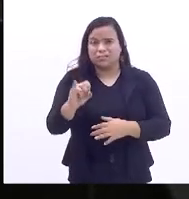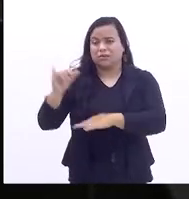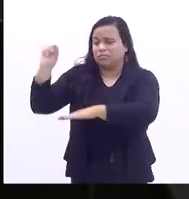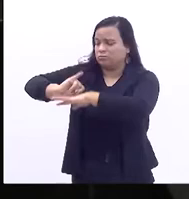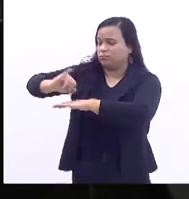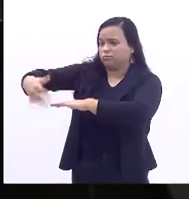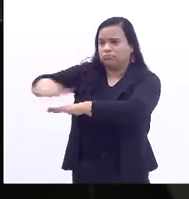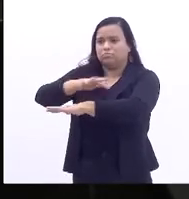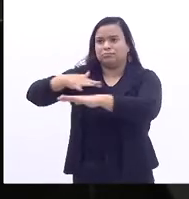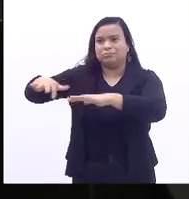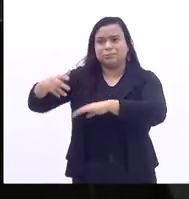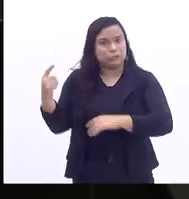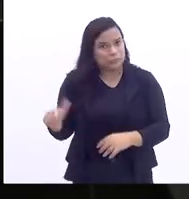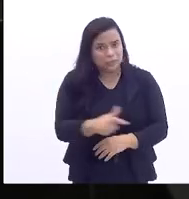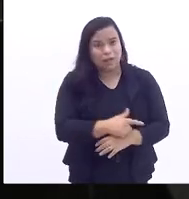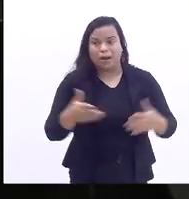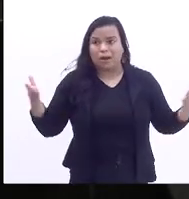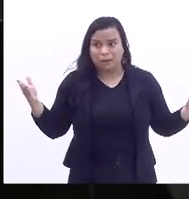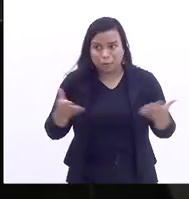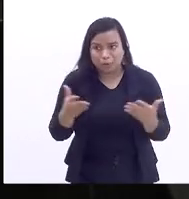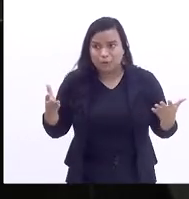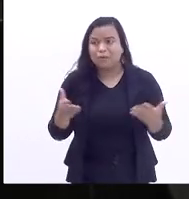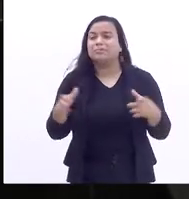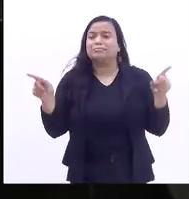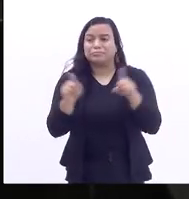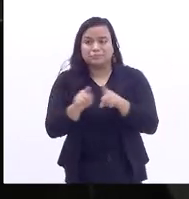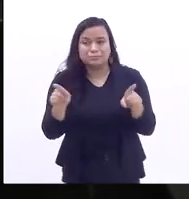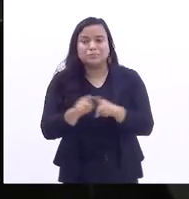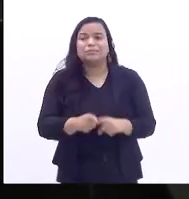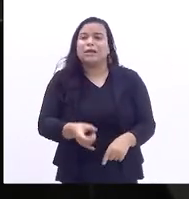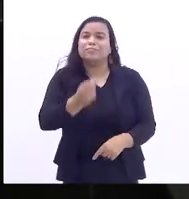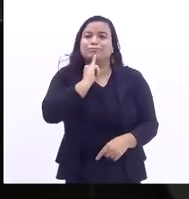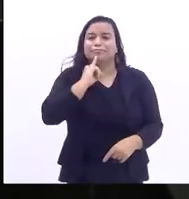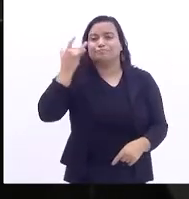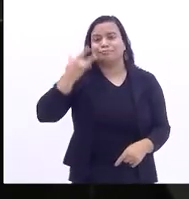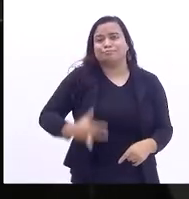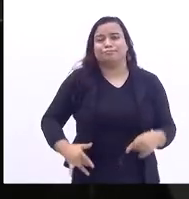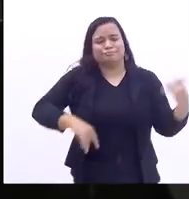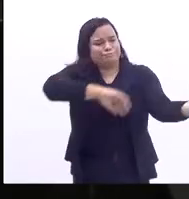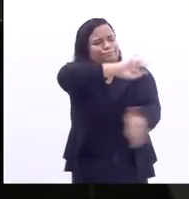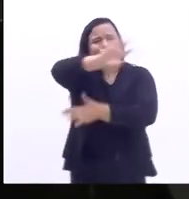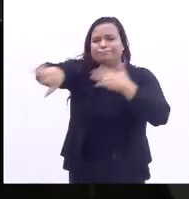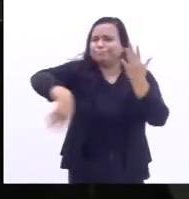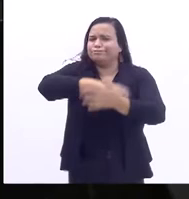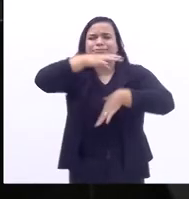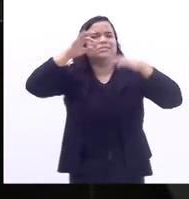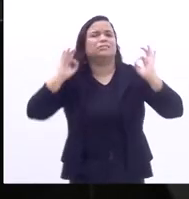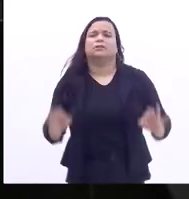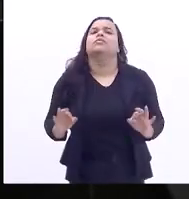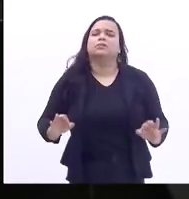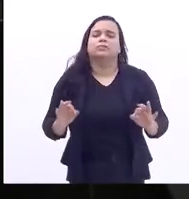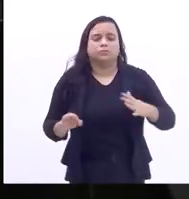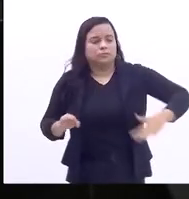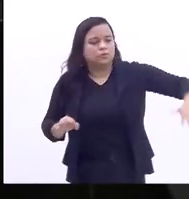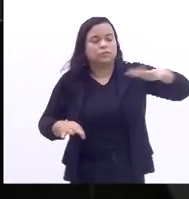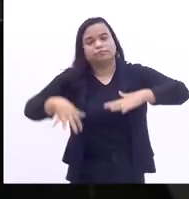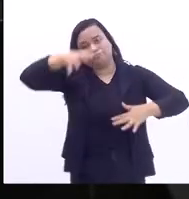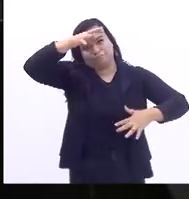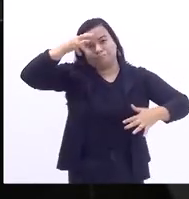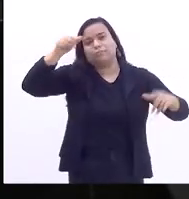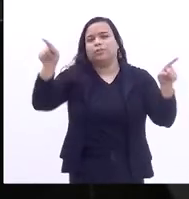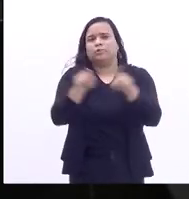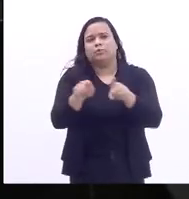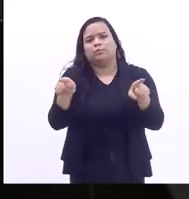metropolitanas, agora, infelizmente, se desorganizou de vez na região amazônica.